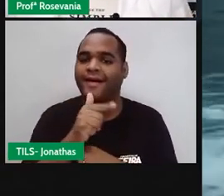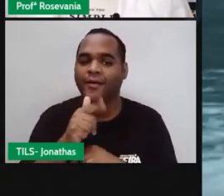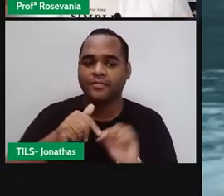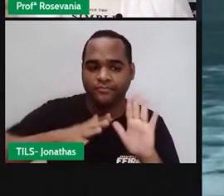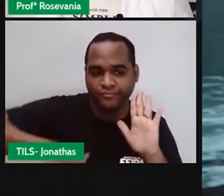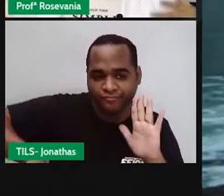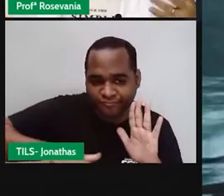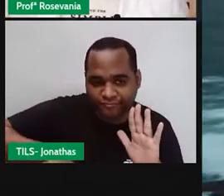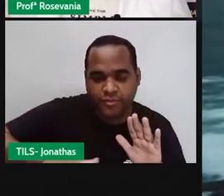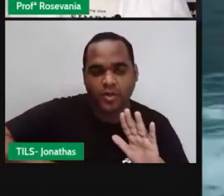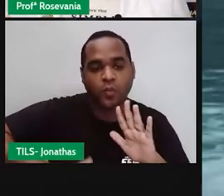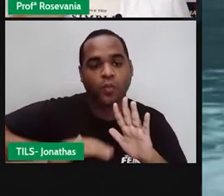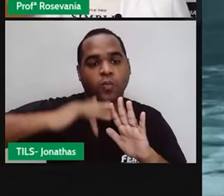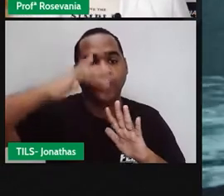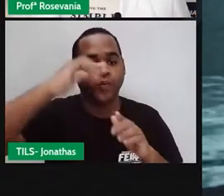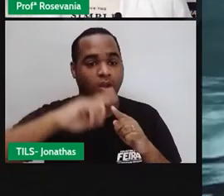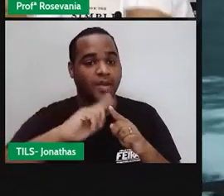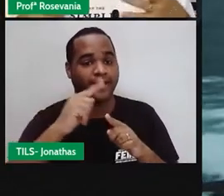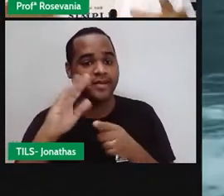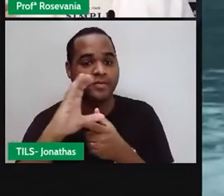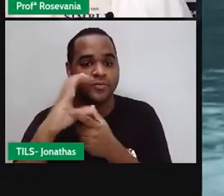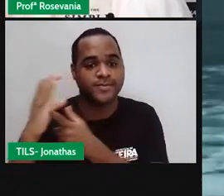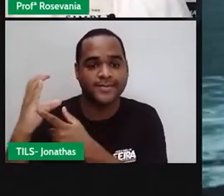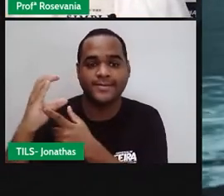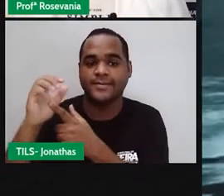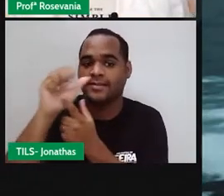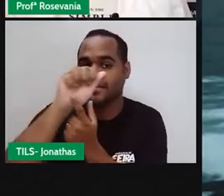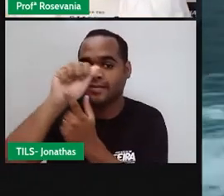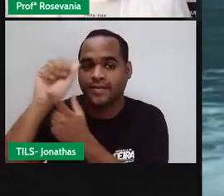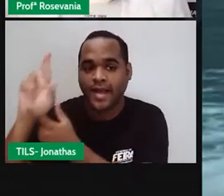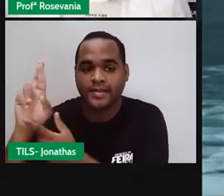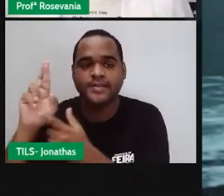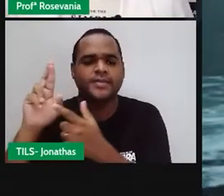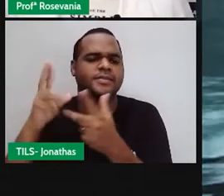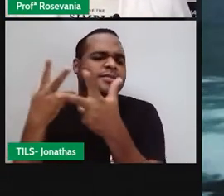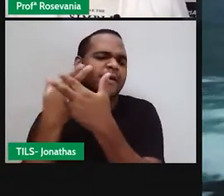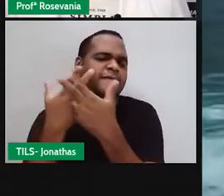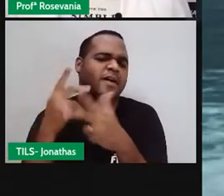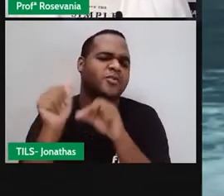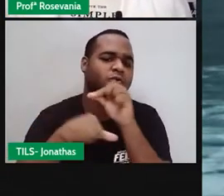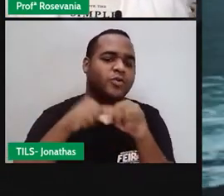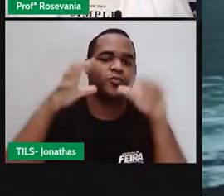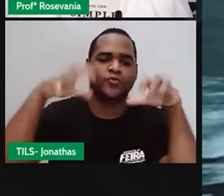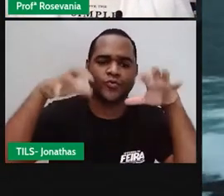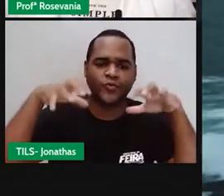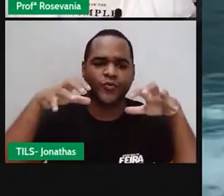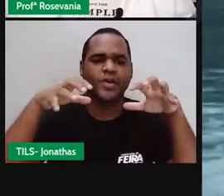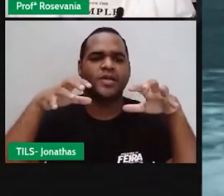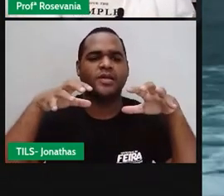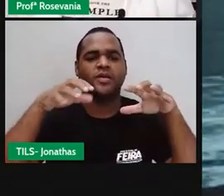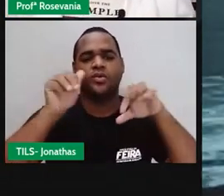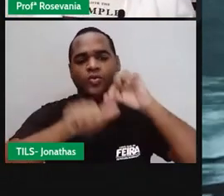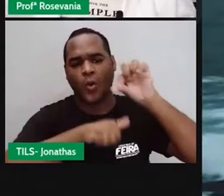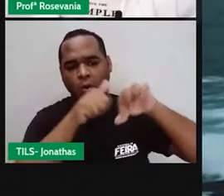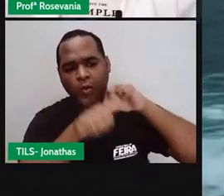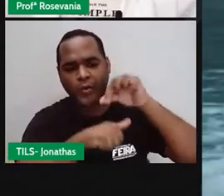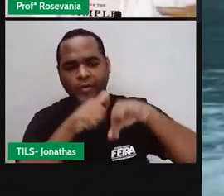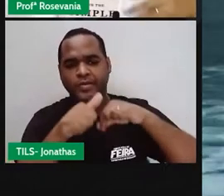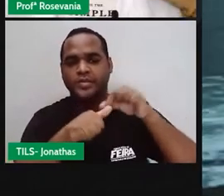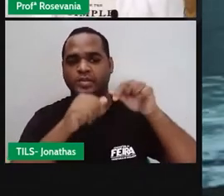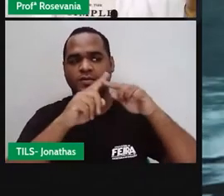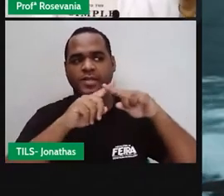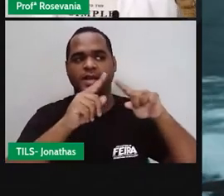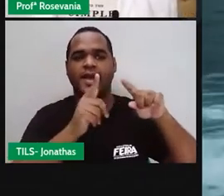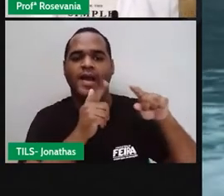mudou a condição atmosférica, até as chuvas da gente também mudaram, né, não é mais aquela chuva maravilhosa pra você